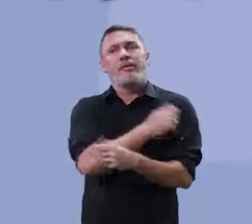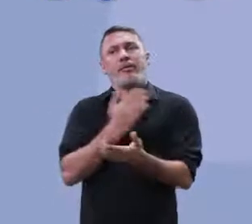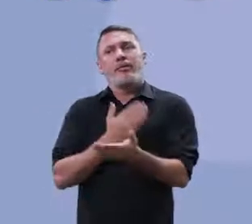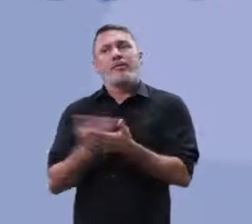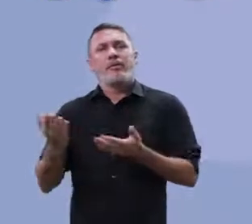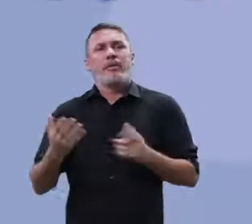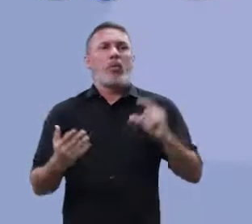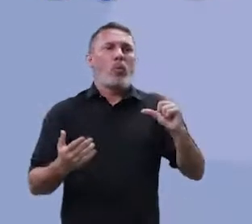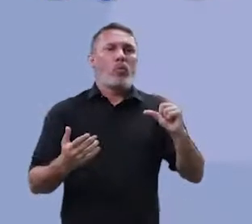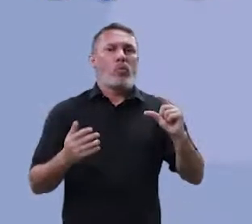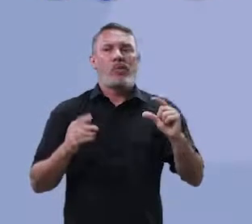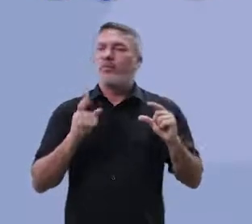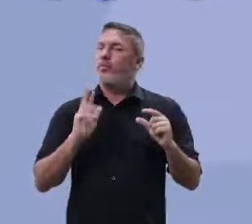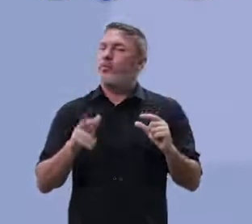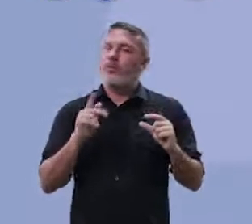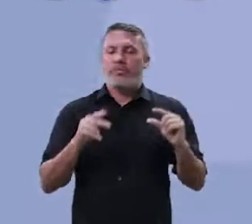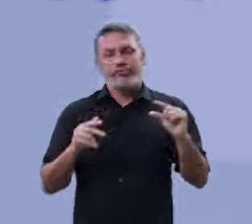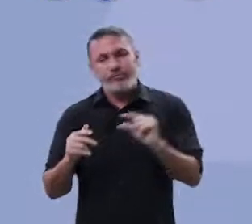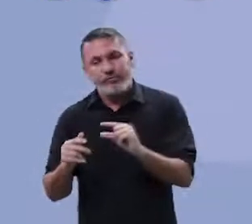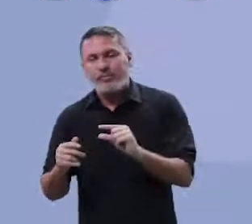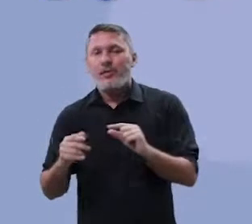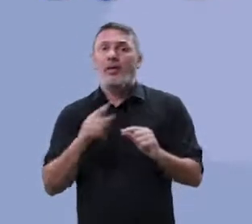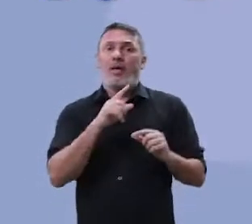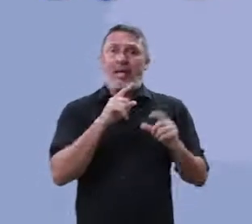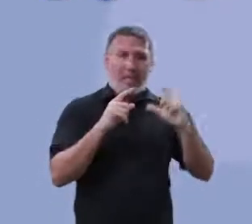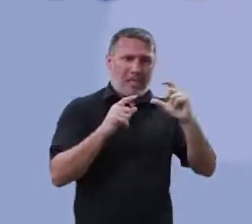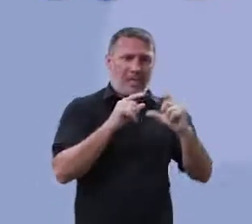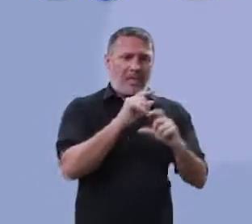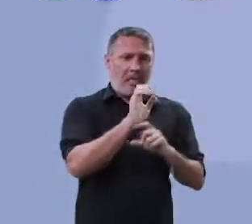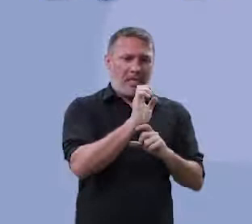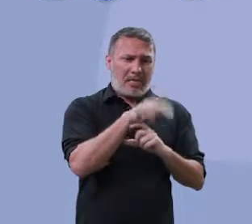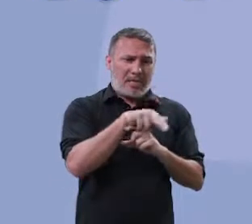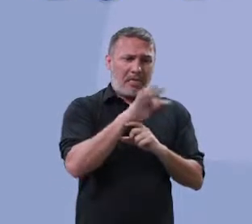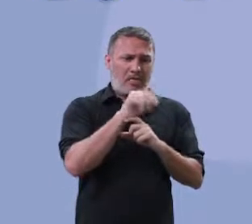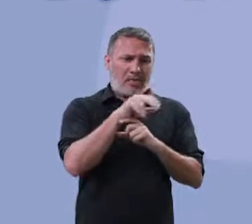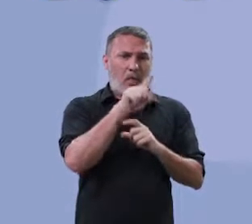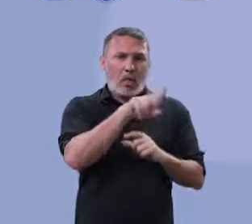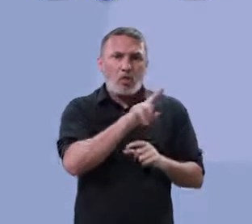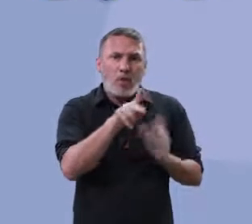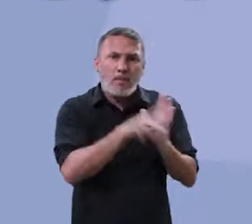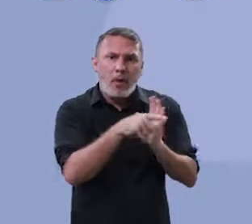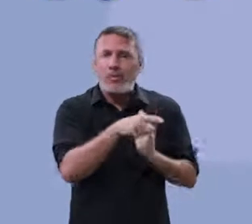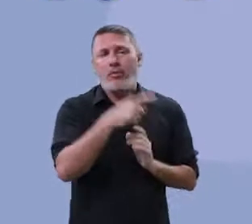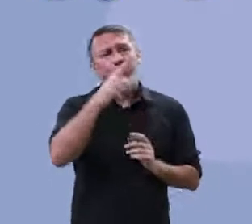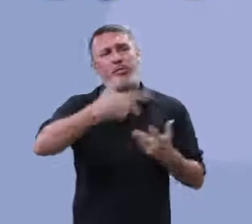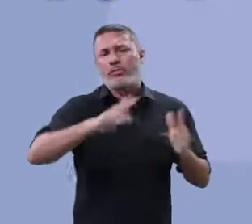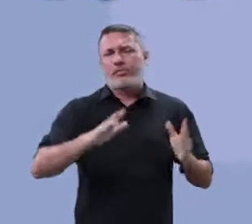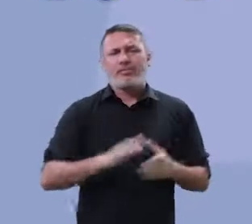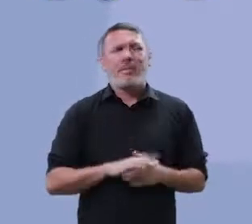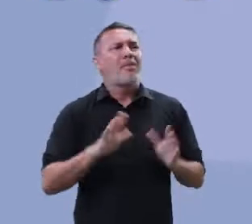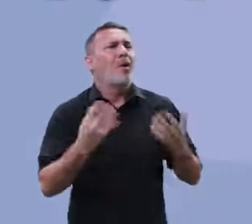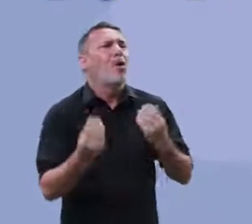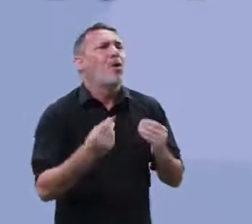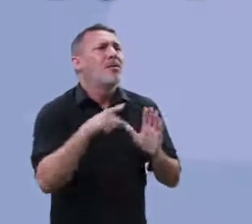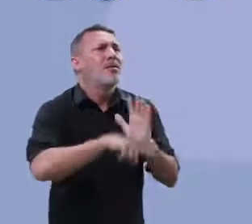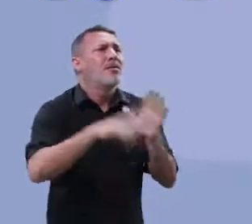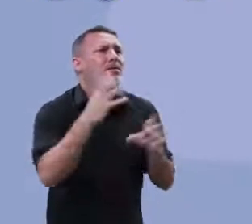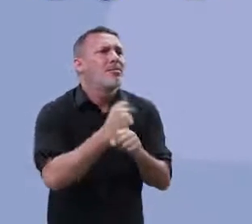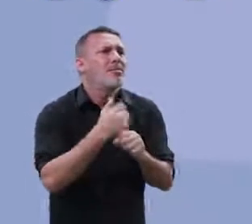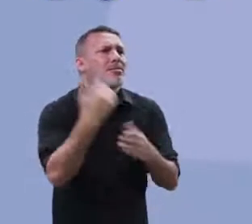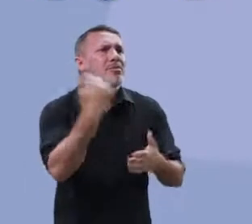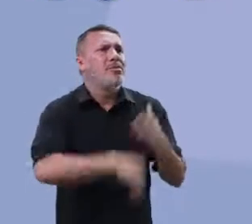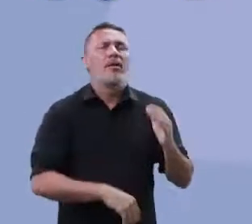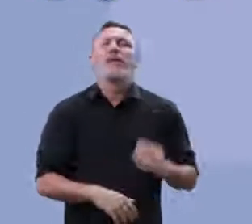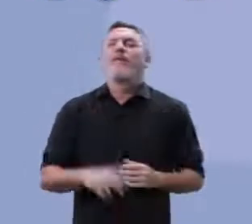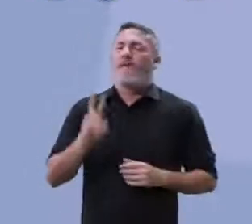começou, no entanto, com letra maiúscula e não é um nome próprio. Vai ser penalizado. Poxa, professor, mas como assim? Vai ser